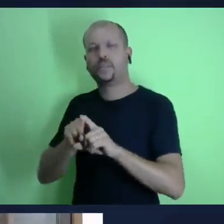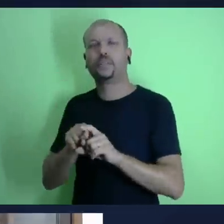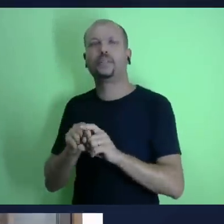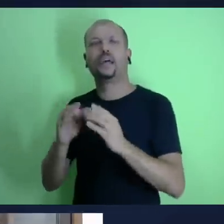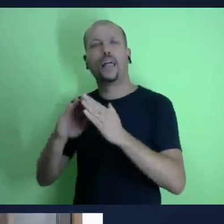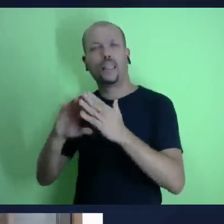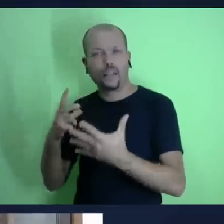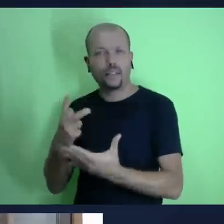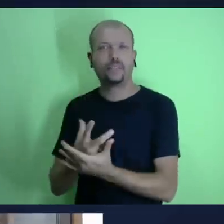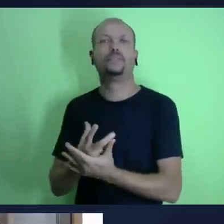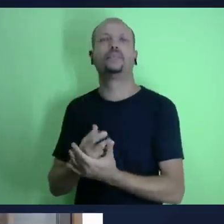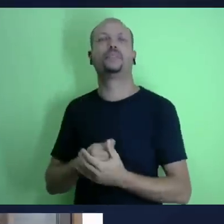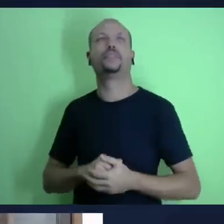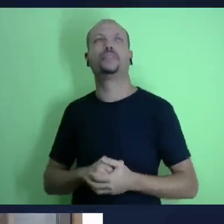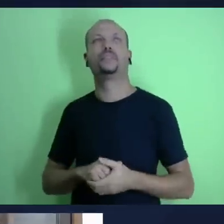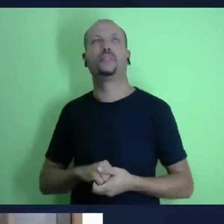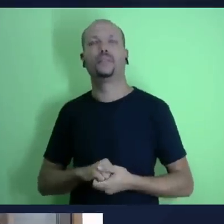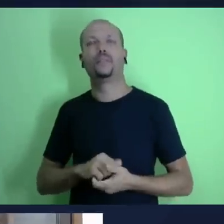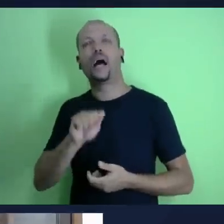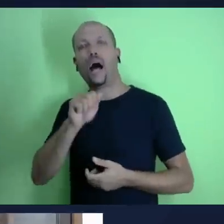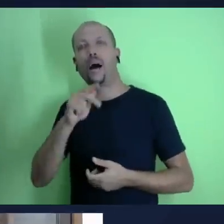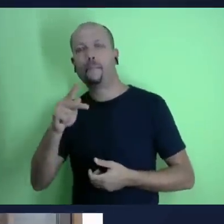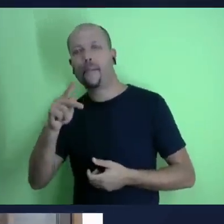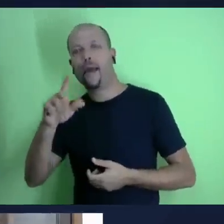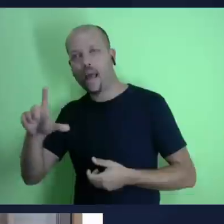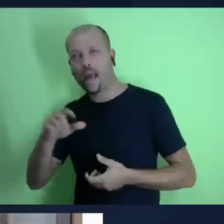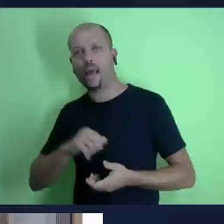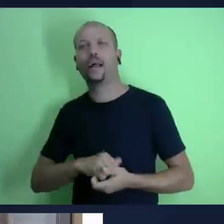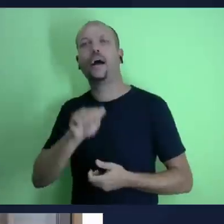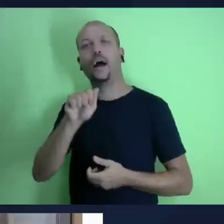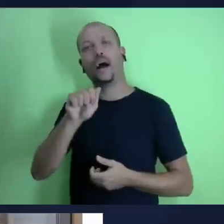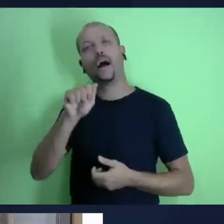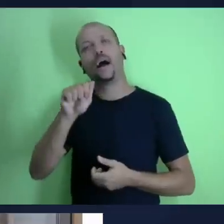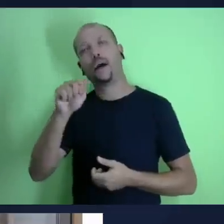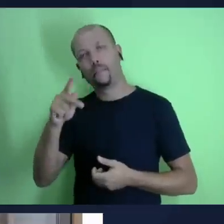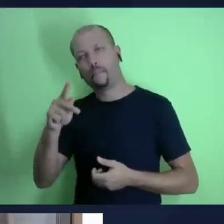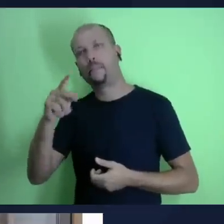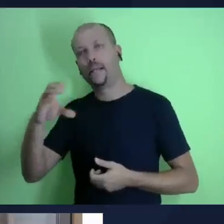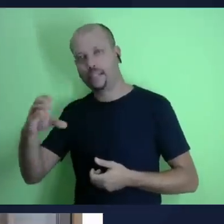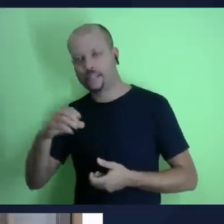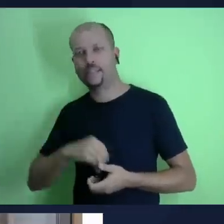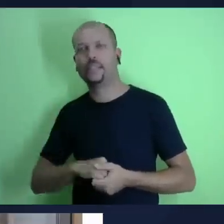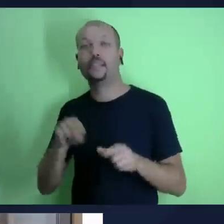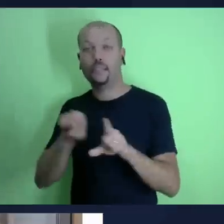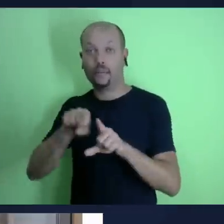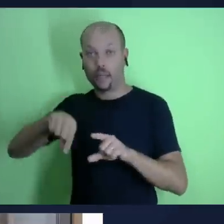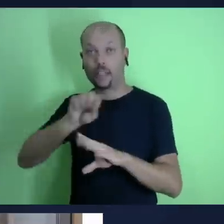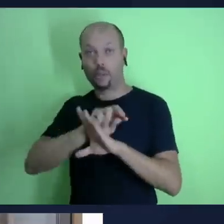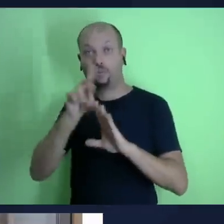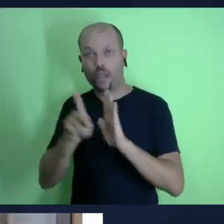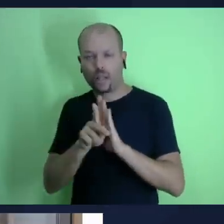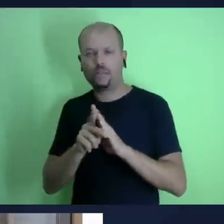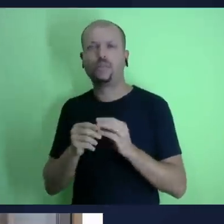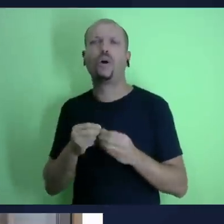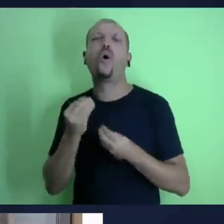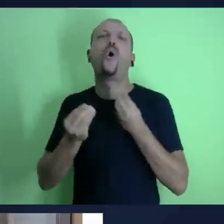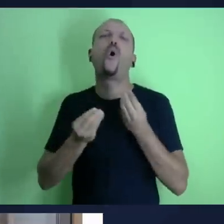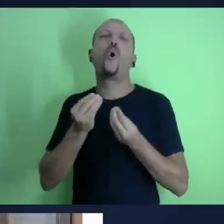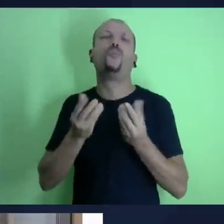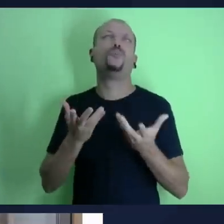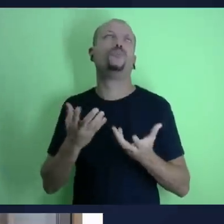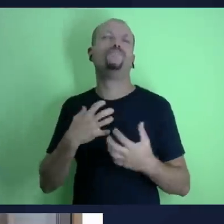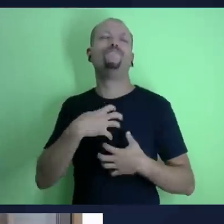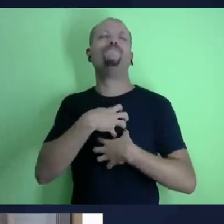como eu como cristão posso ter um termômetro como eu posso